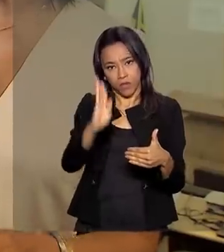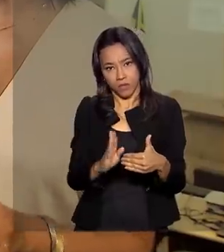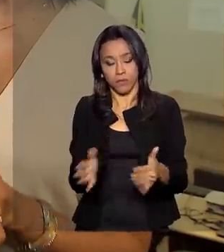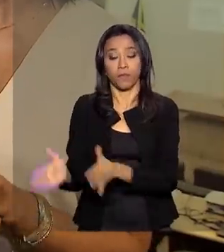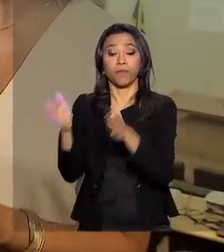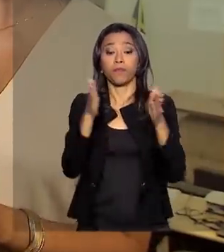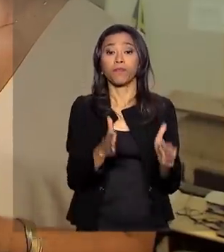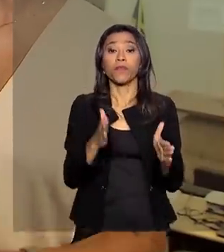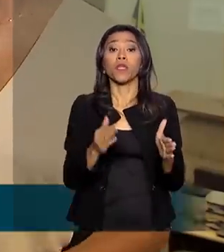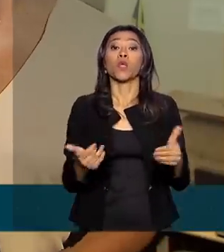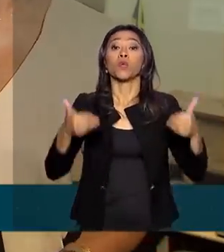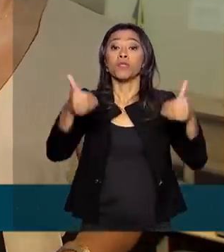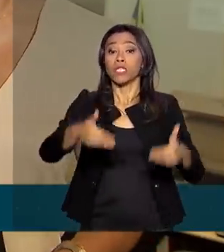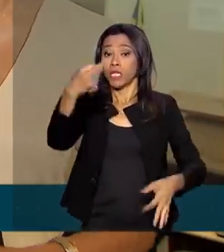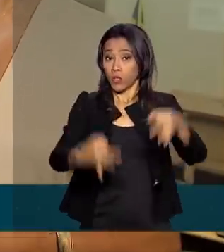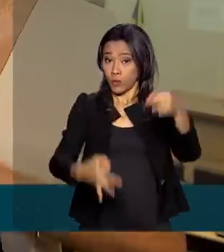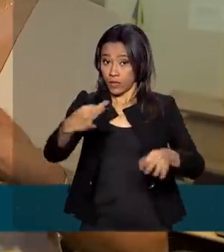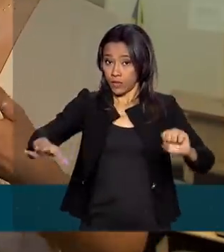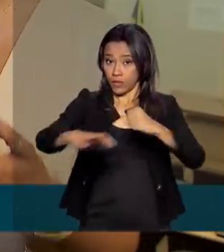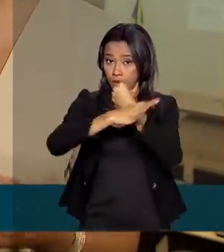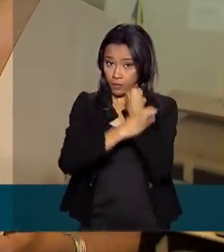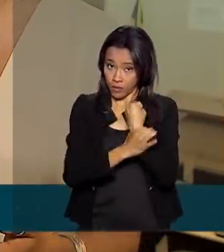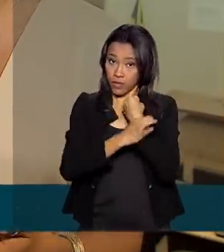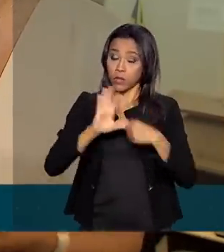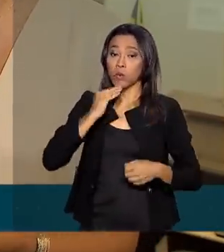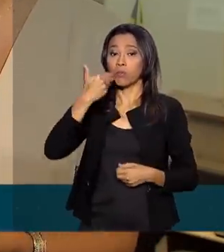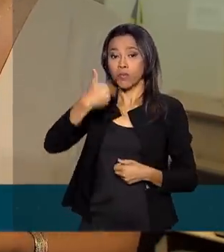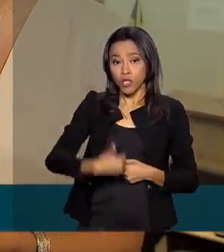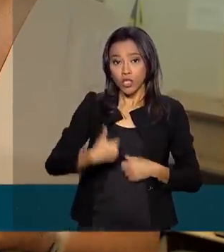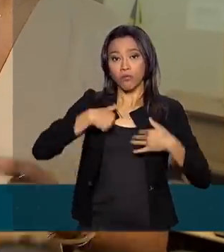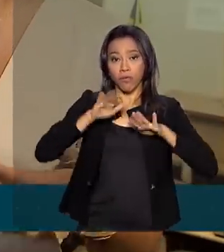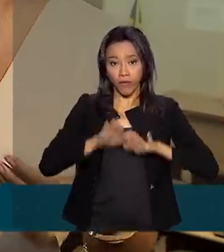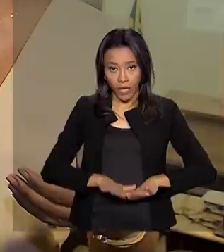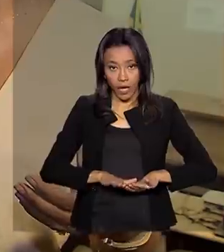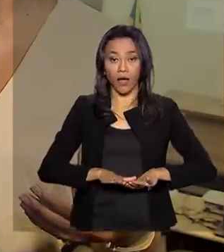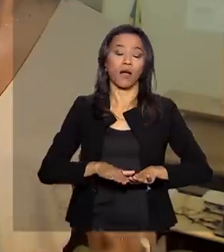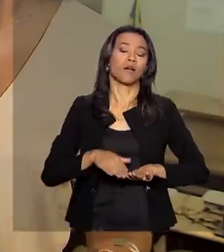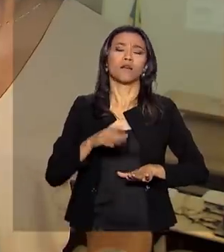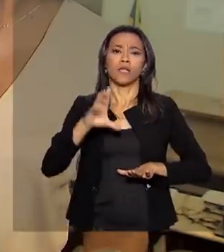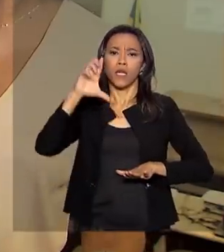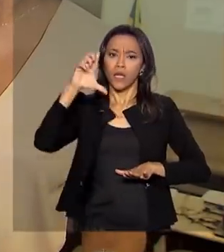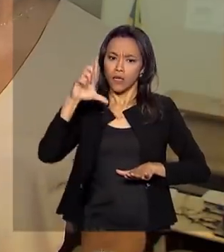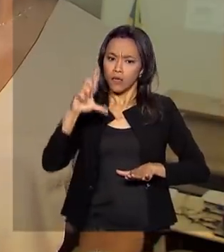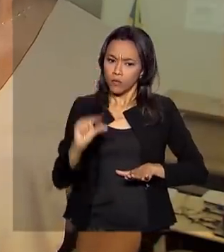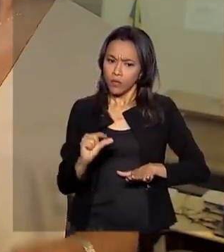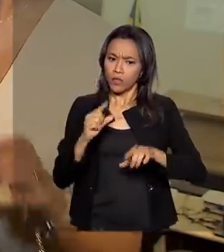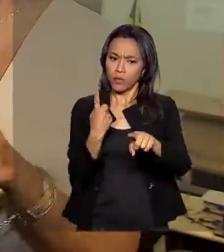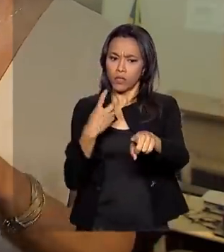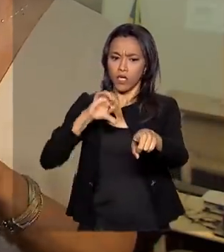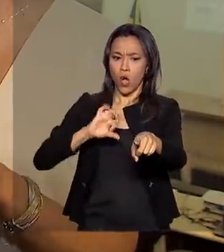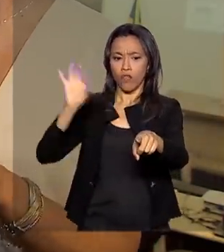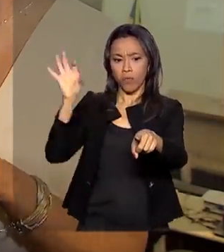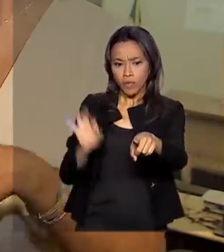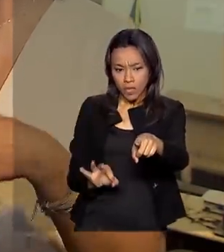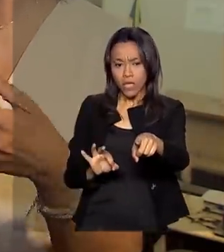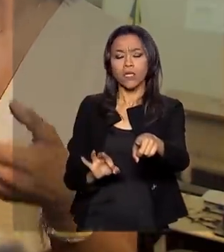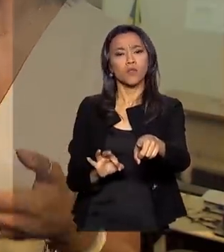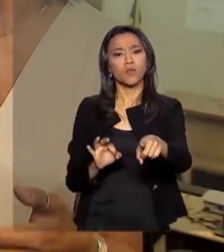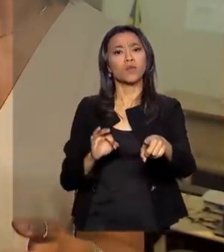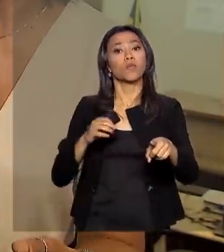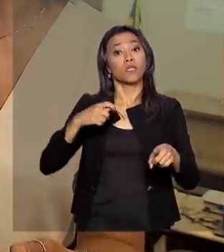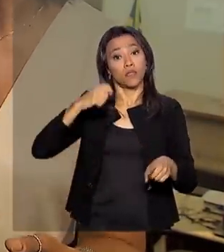Ministério da Justiça e Segurança Pública, as solicitações de refúgio caíram quase 19% neste último